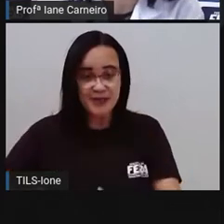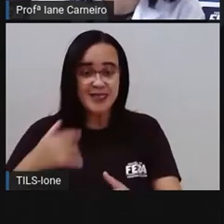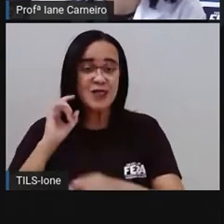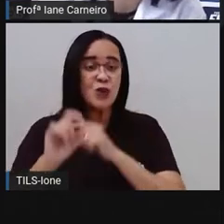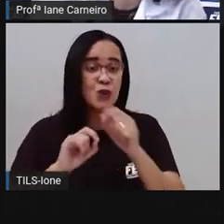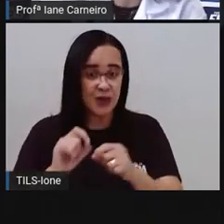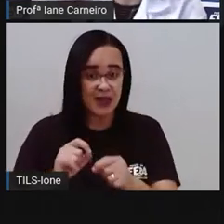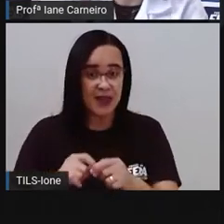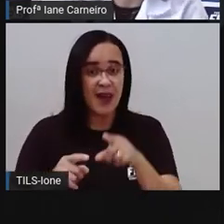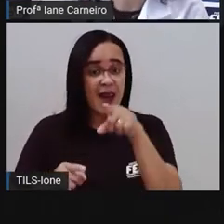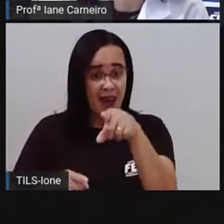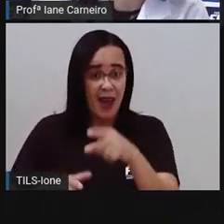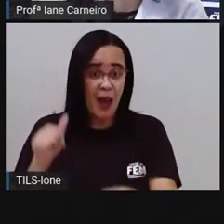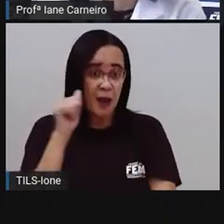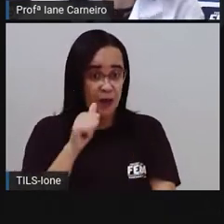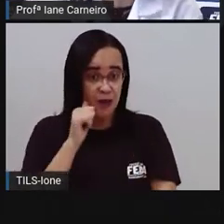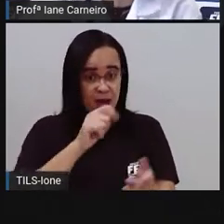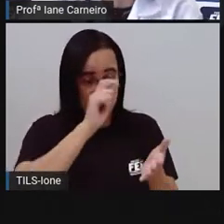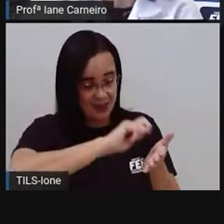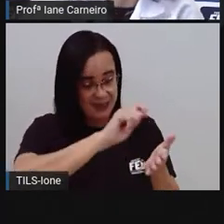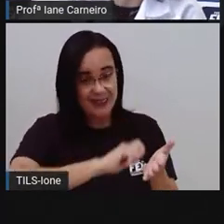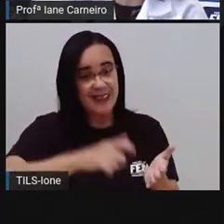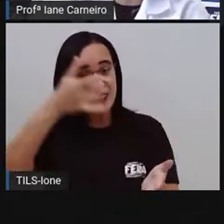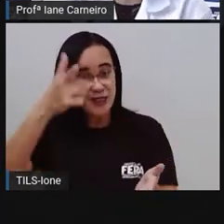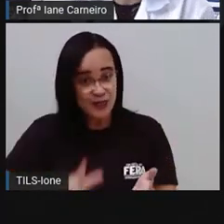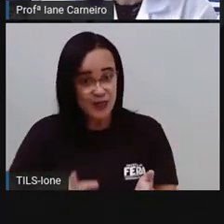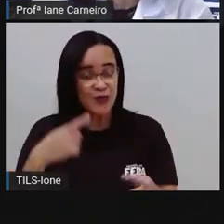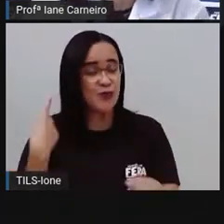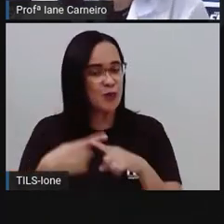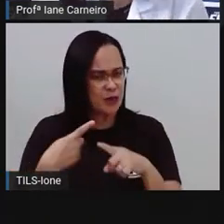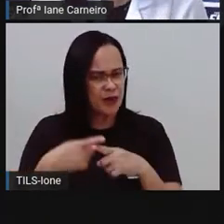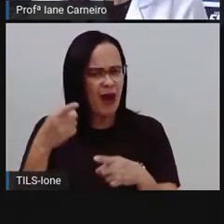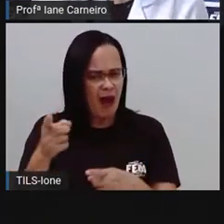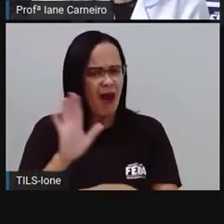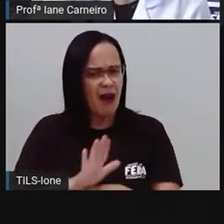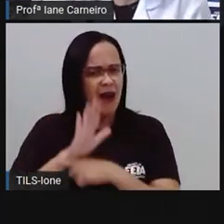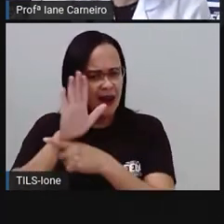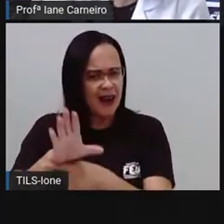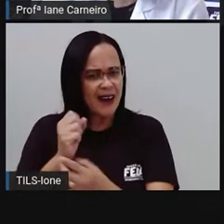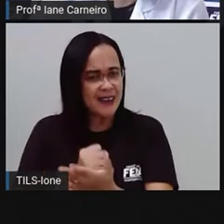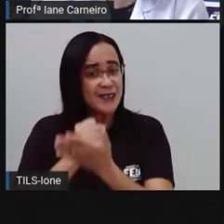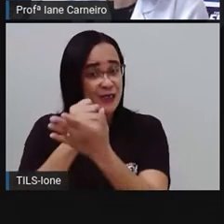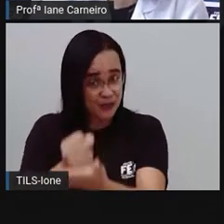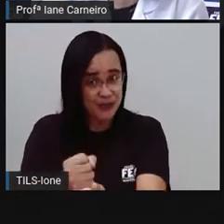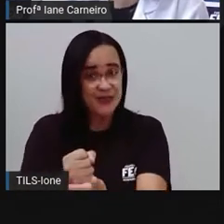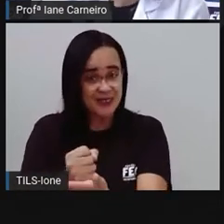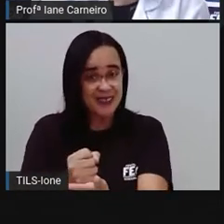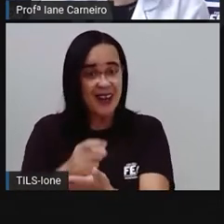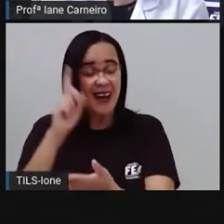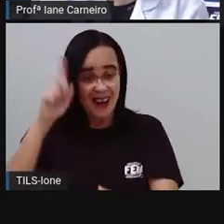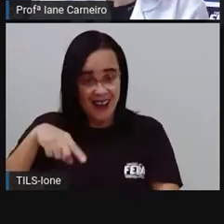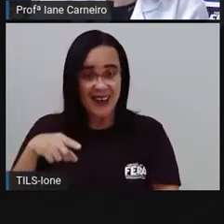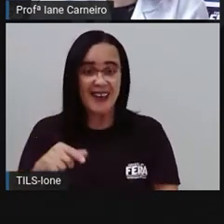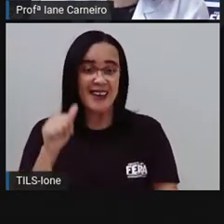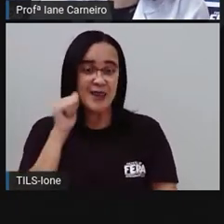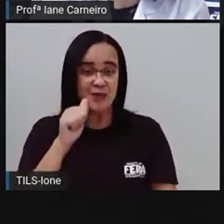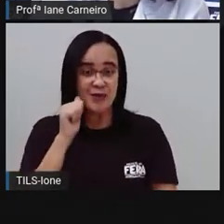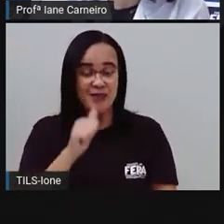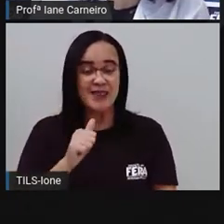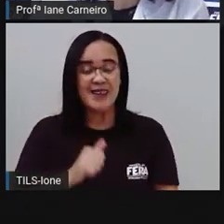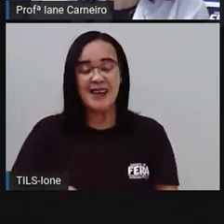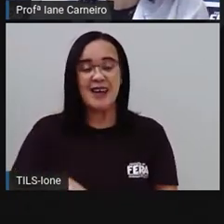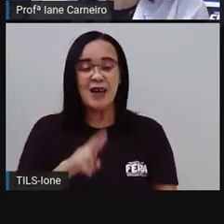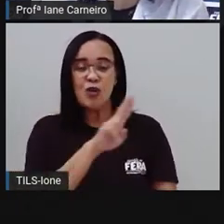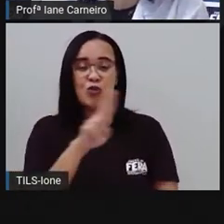que ela é importante, né? Pra educação no nosso país. Ela contribui bastante. E a autora é Ruth Rocha, né? Então, quando vocês verem essa